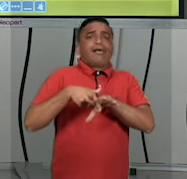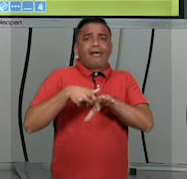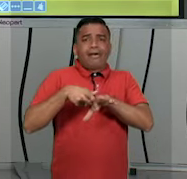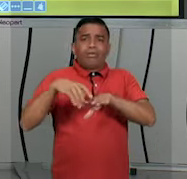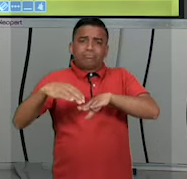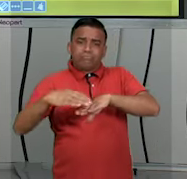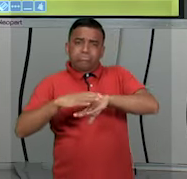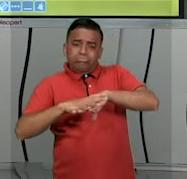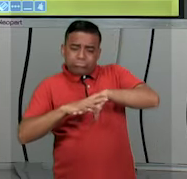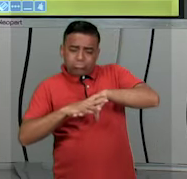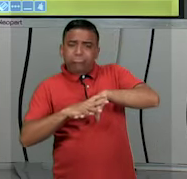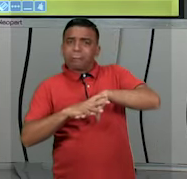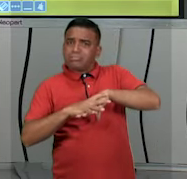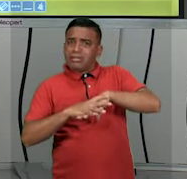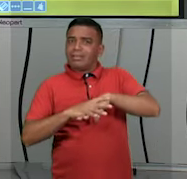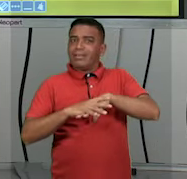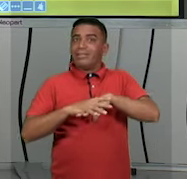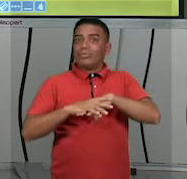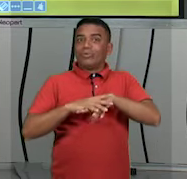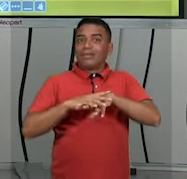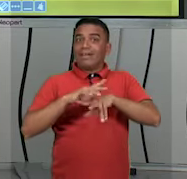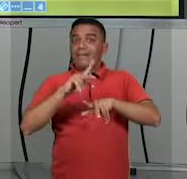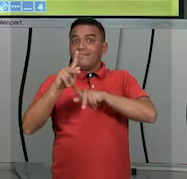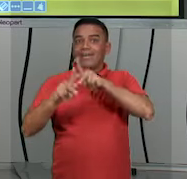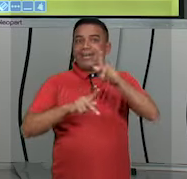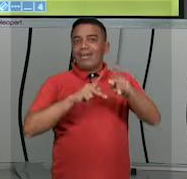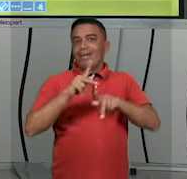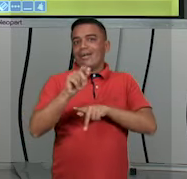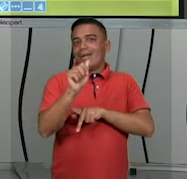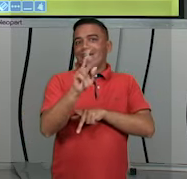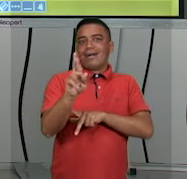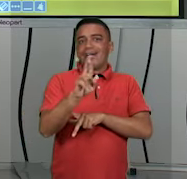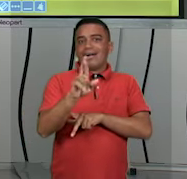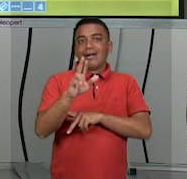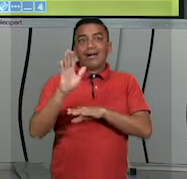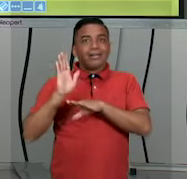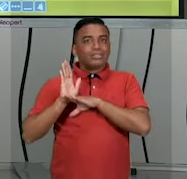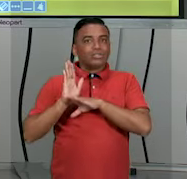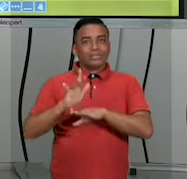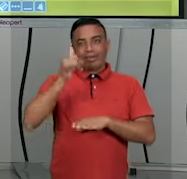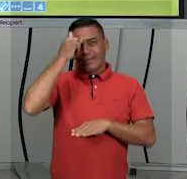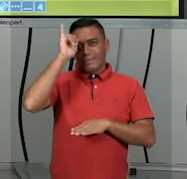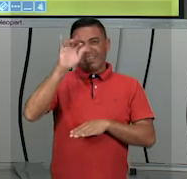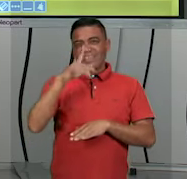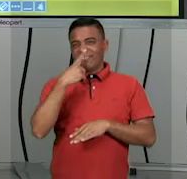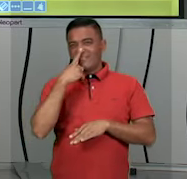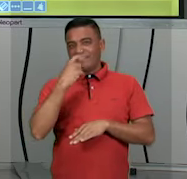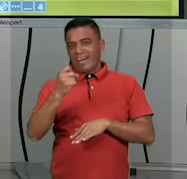sandália, algo que ventile. Isso vai ajudar você a não ter problemas com o chulé.